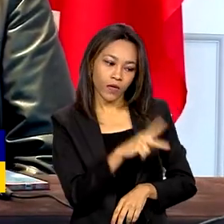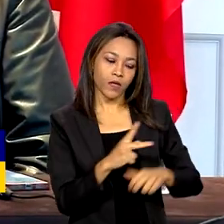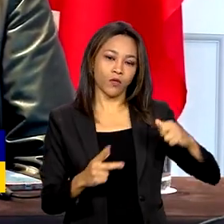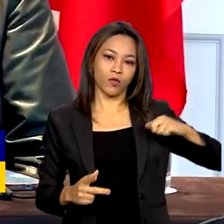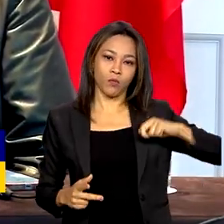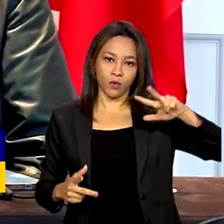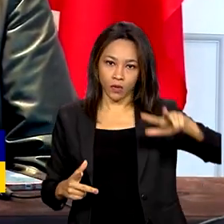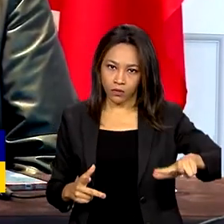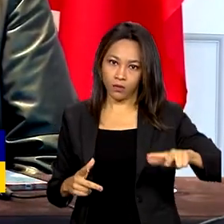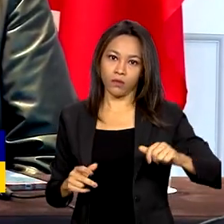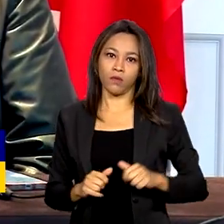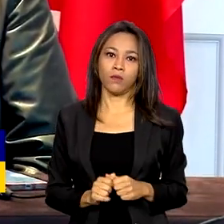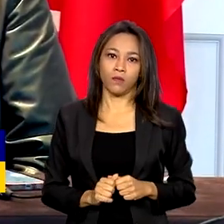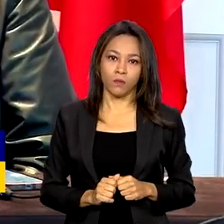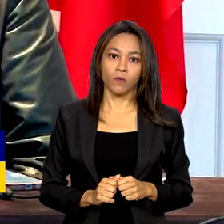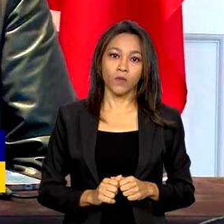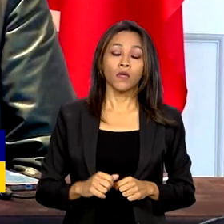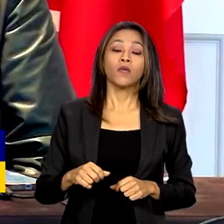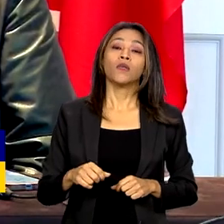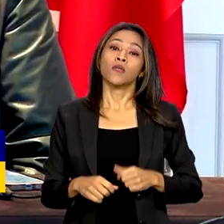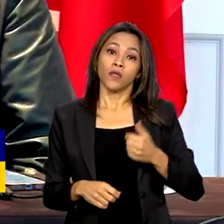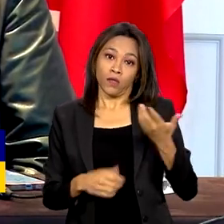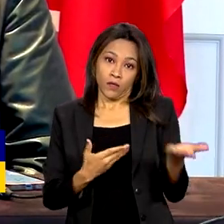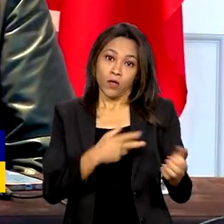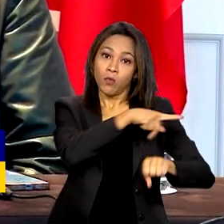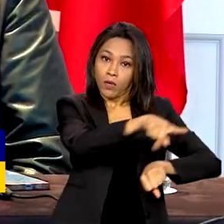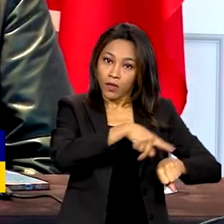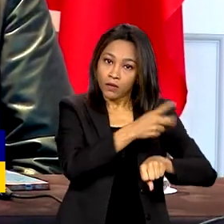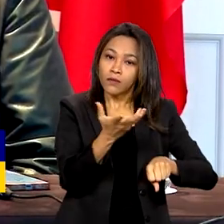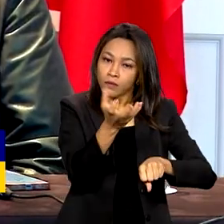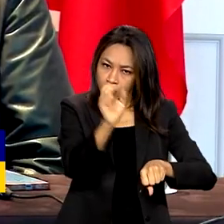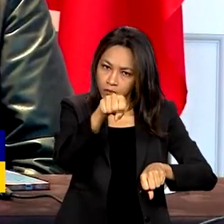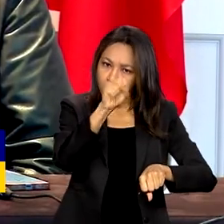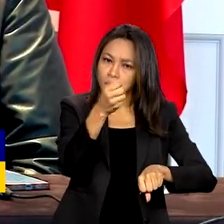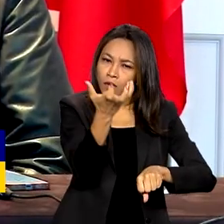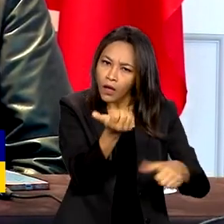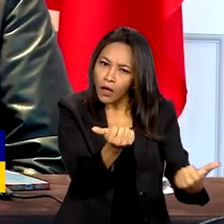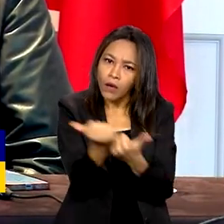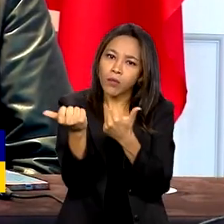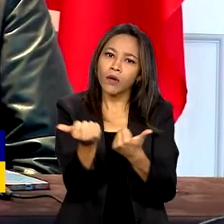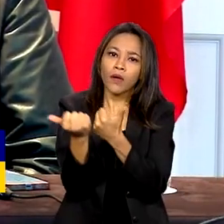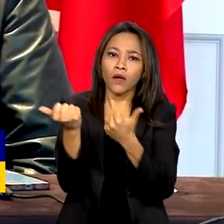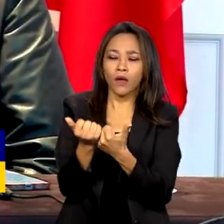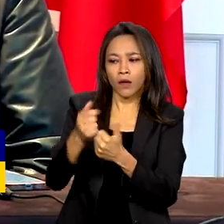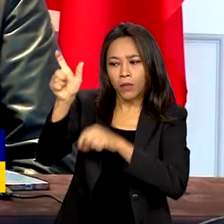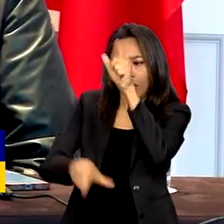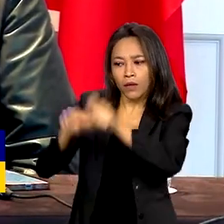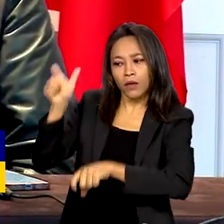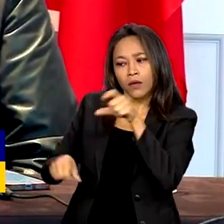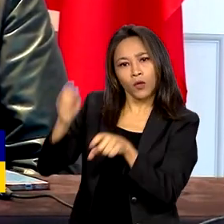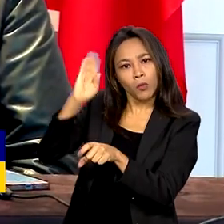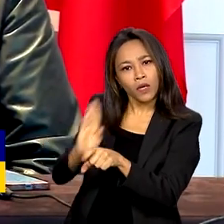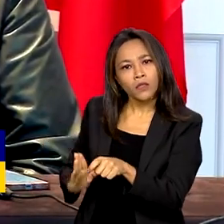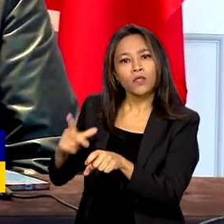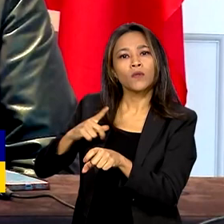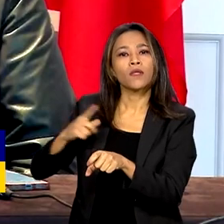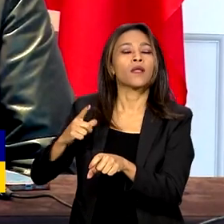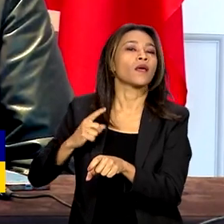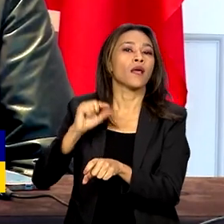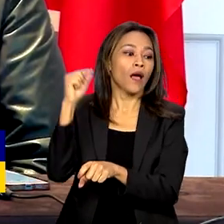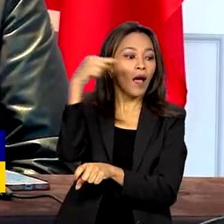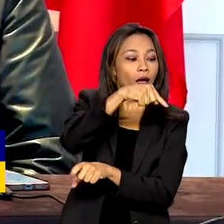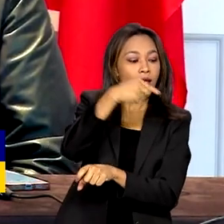de que o Estado de Portugal quer sim colaborar para que os brasileiros aqui tenham um tratamento